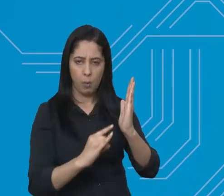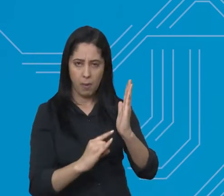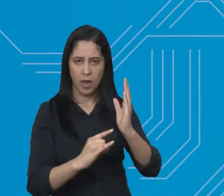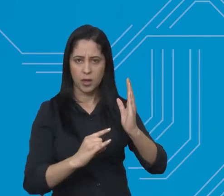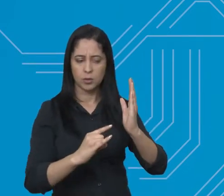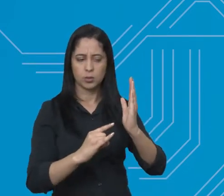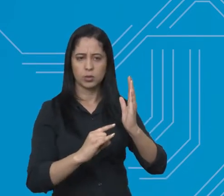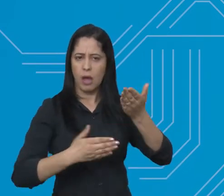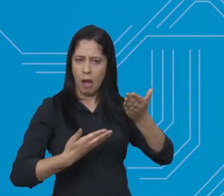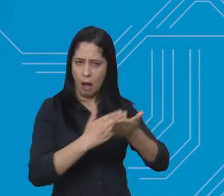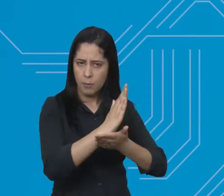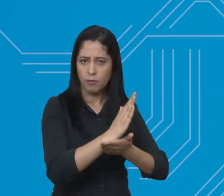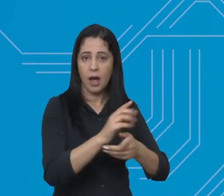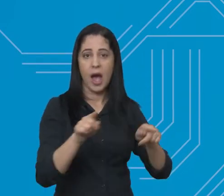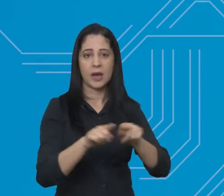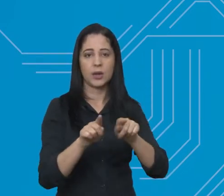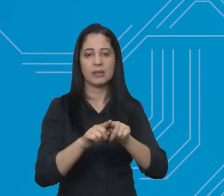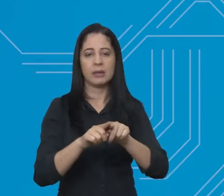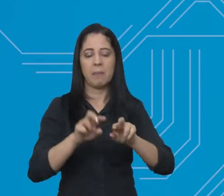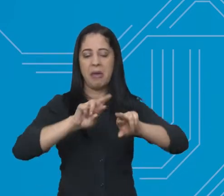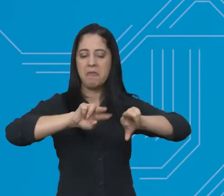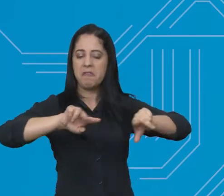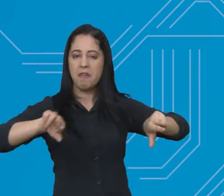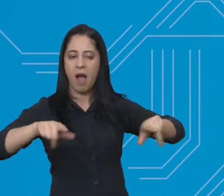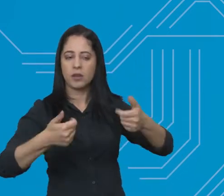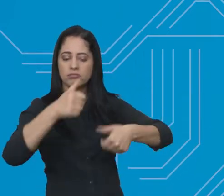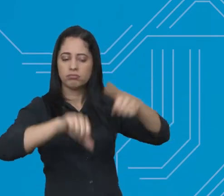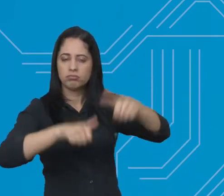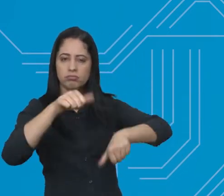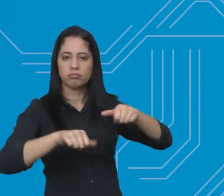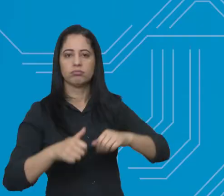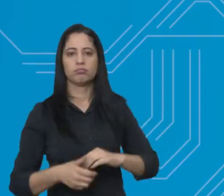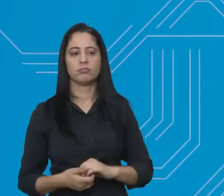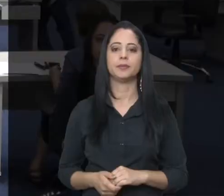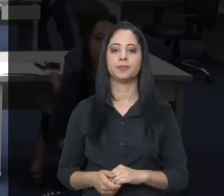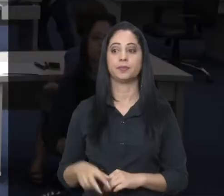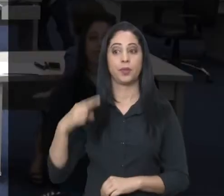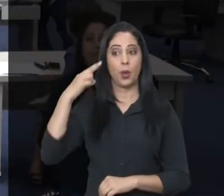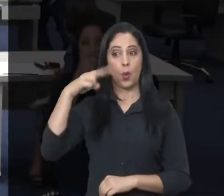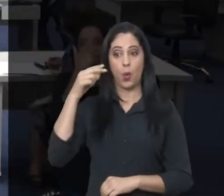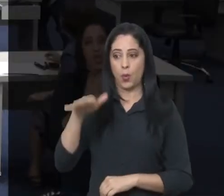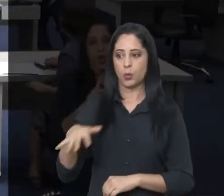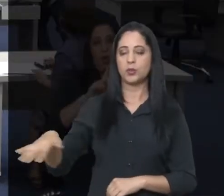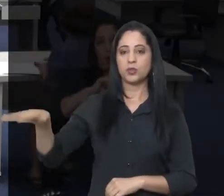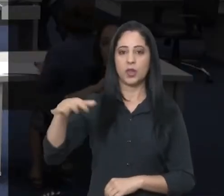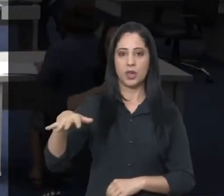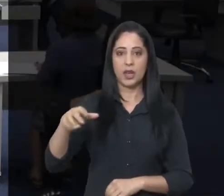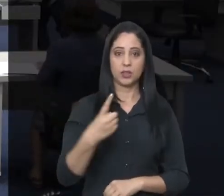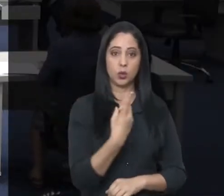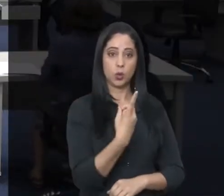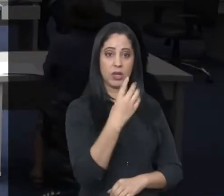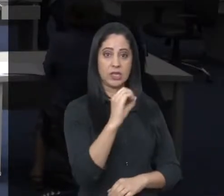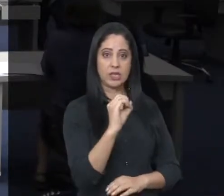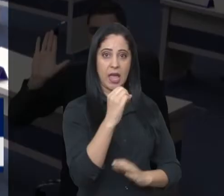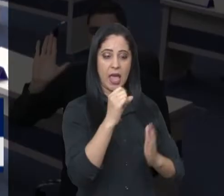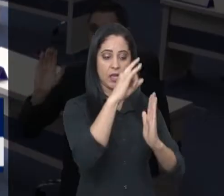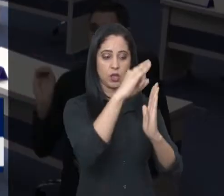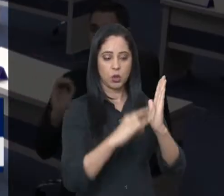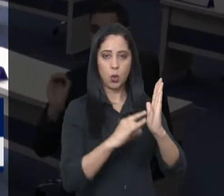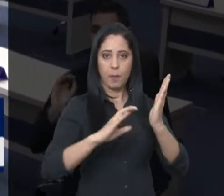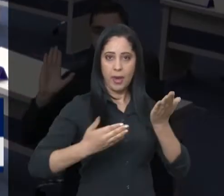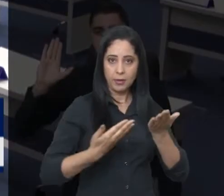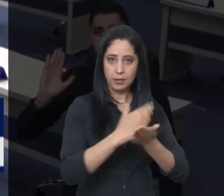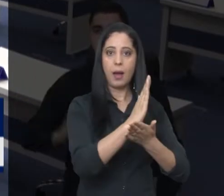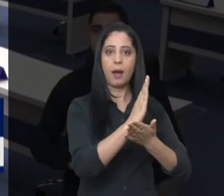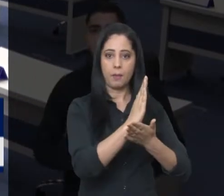votação de documentos e o debate de assuntos de interesse público em plenário. Os vereadores aprovaram dez documentos durante